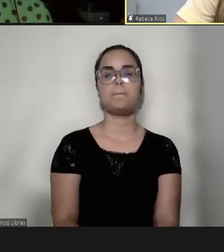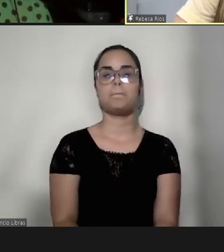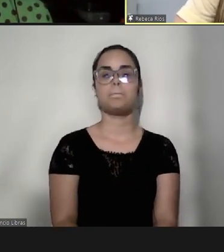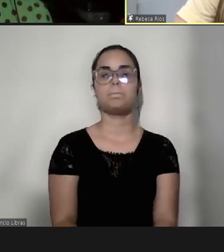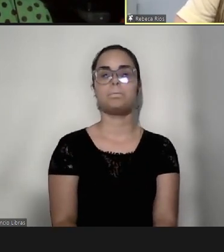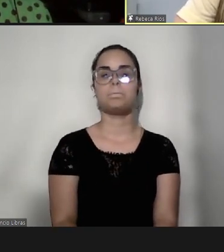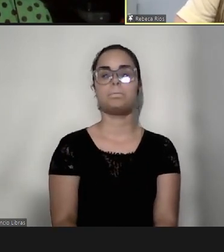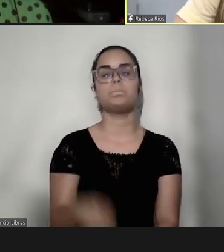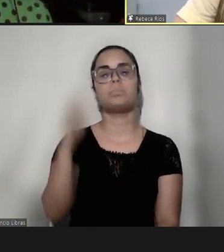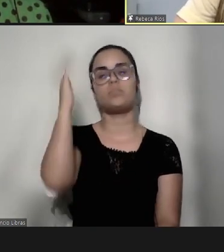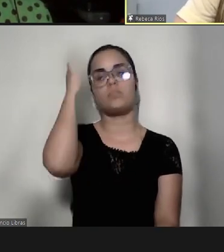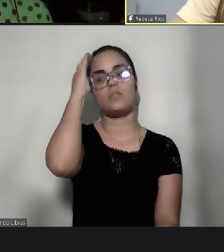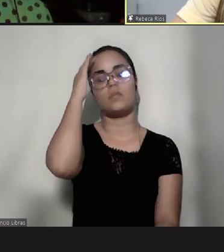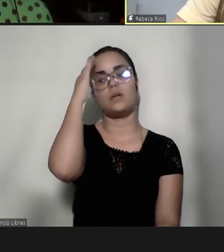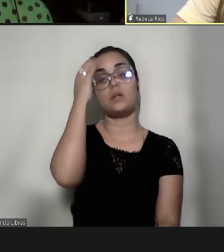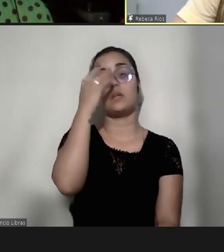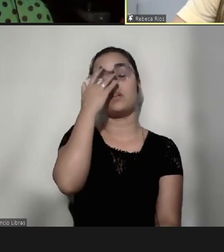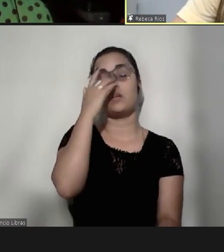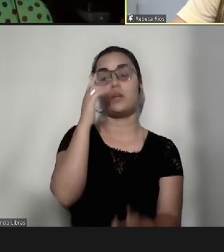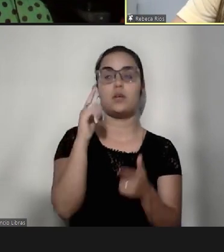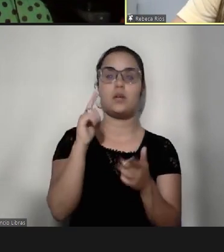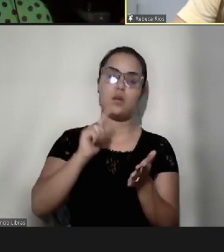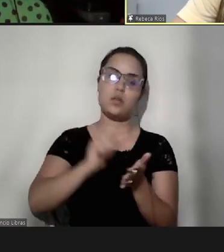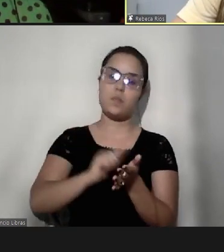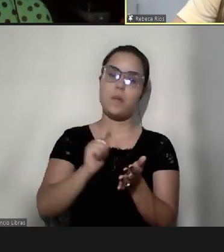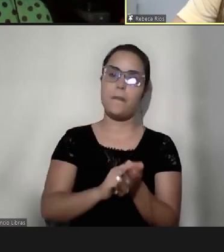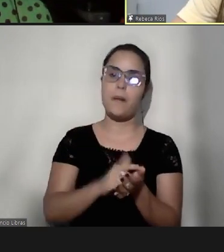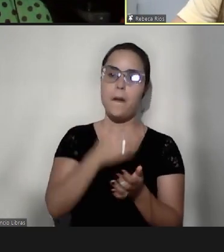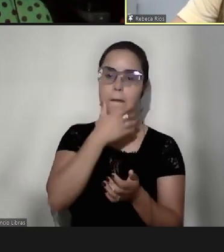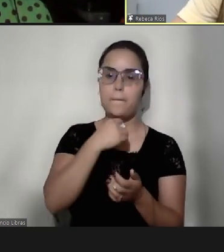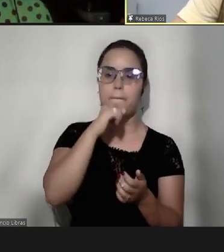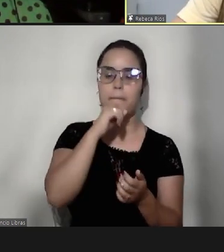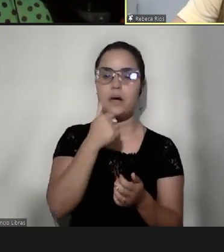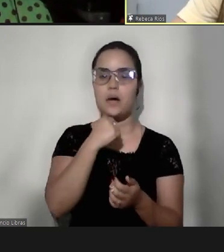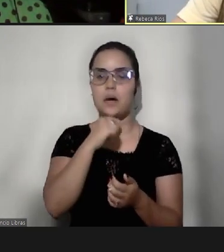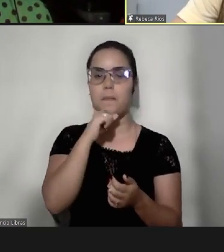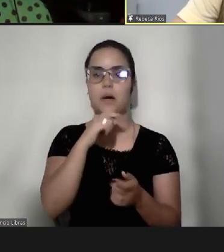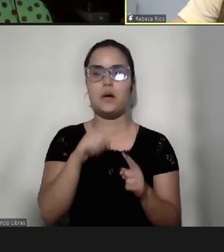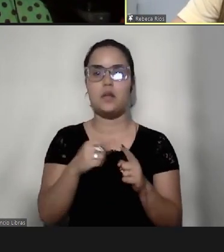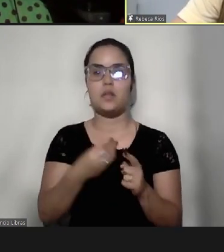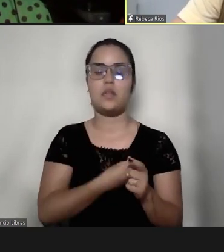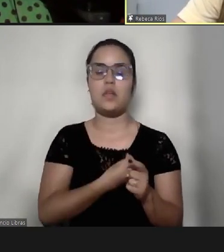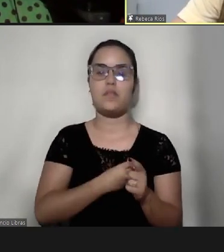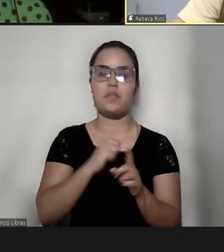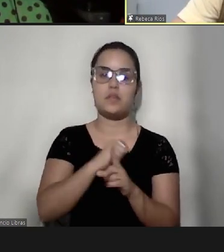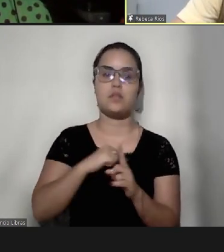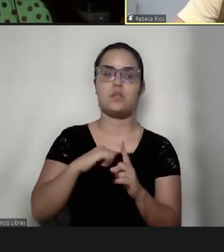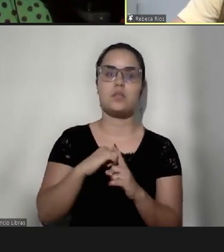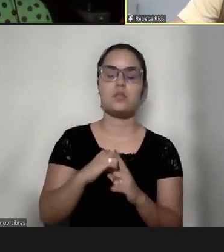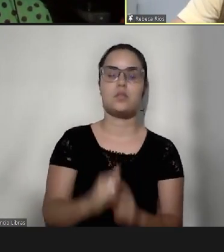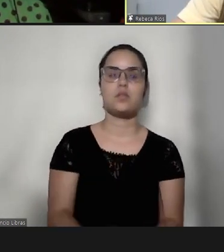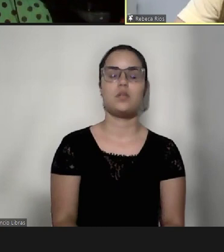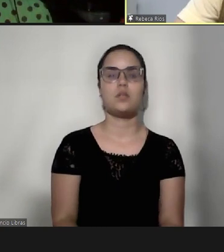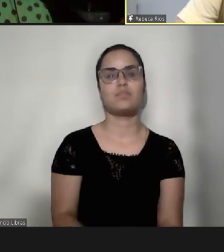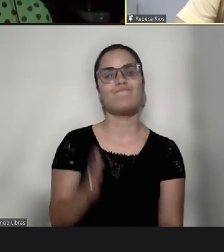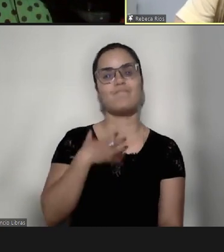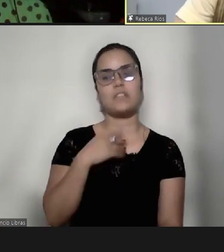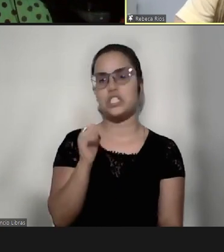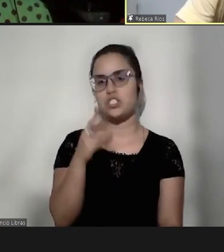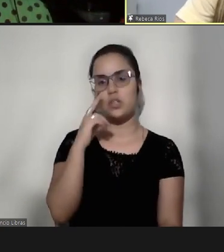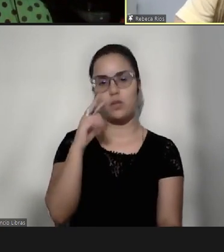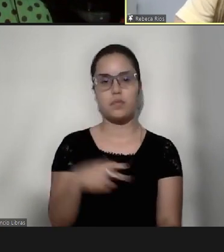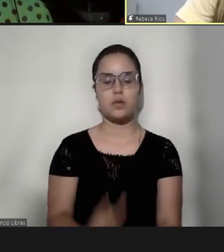pensando sobre o papel dos pais nas relações com os grupos sociais, ah, essa a gente já viu, né, a próxima,